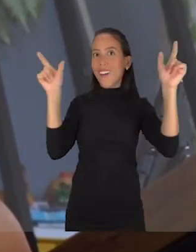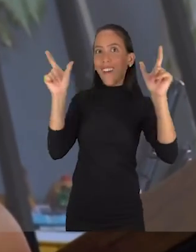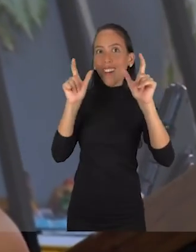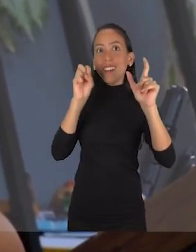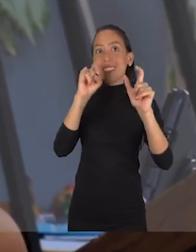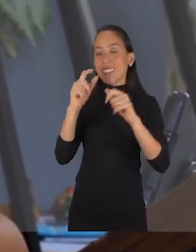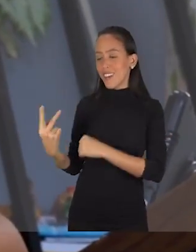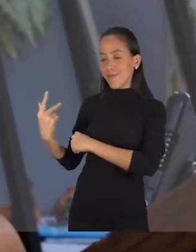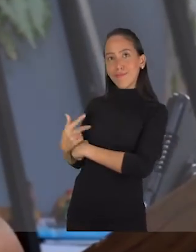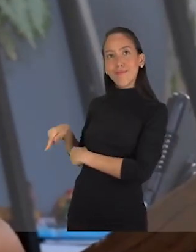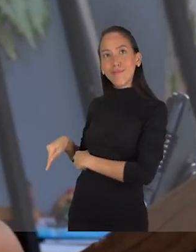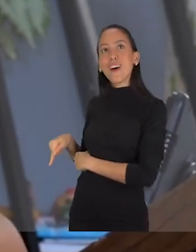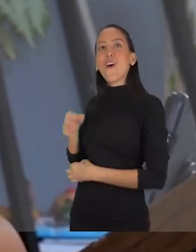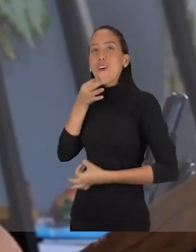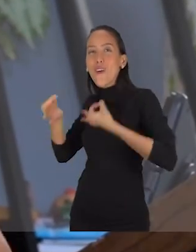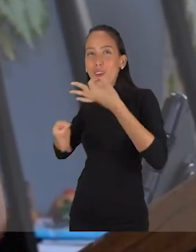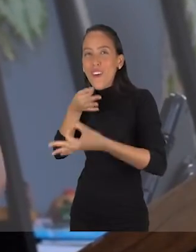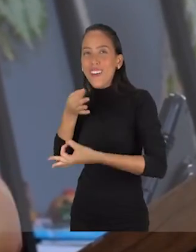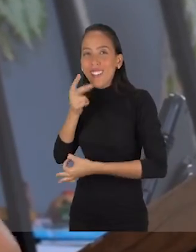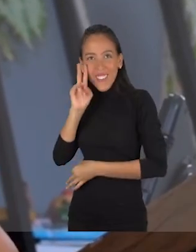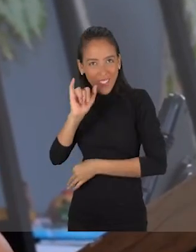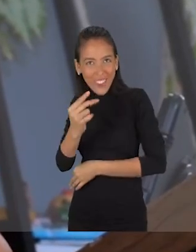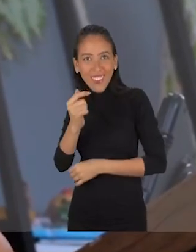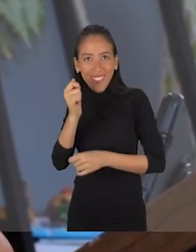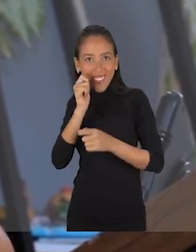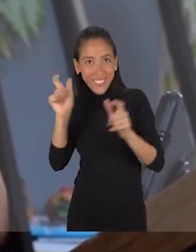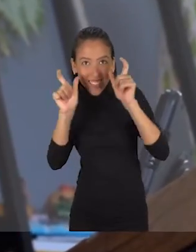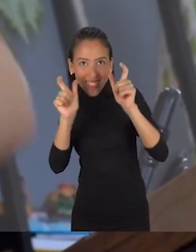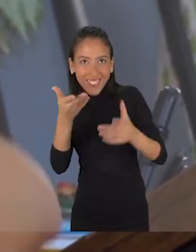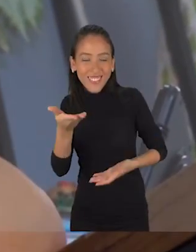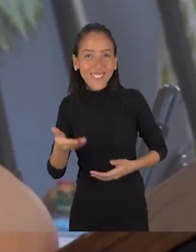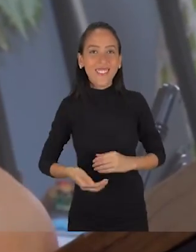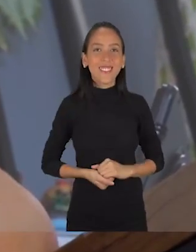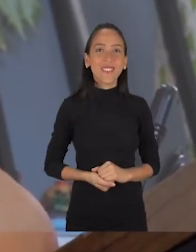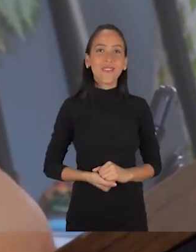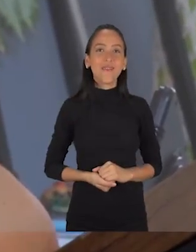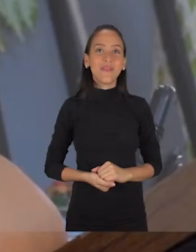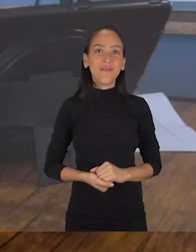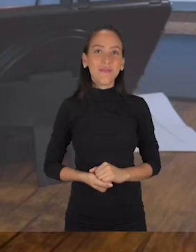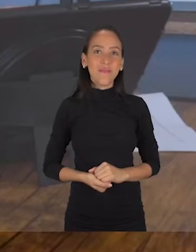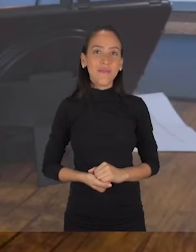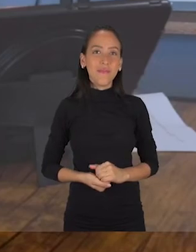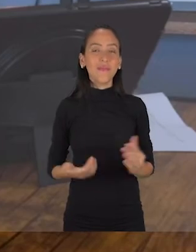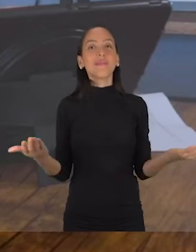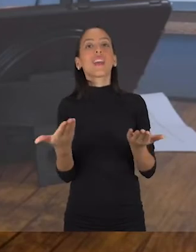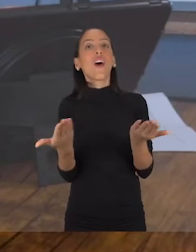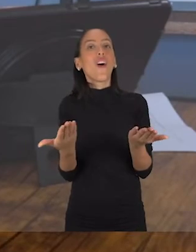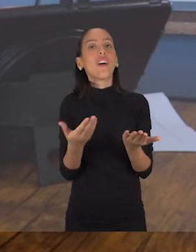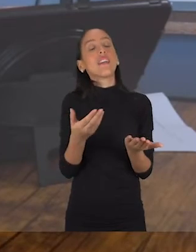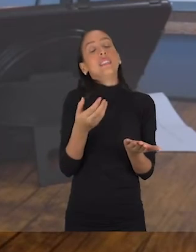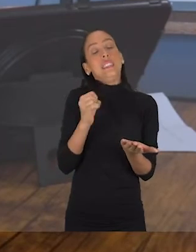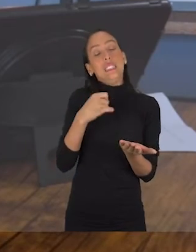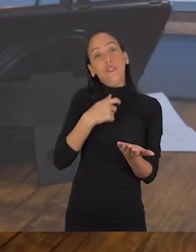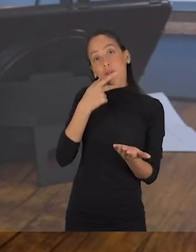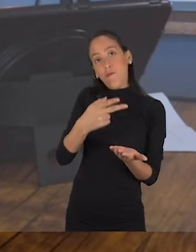você escolhe uma câmera de enquadramento pra comentário, tipo essa. E aí, chamei sua atenção? Agora, isso não quer